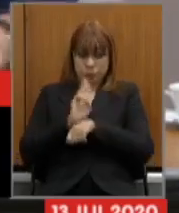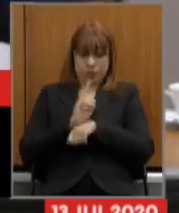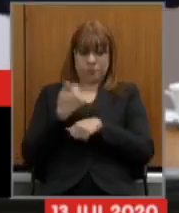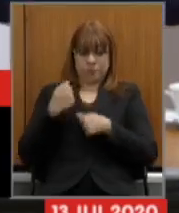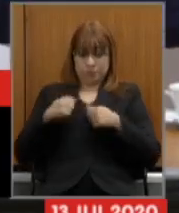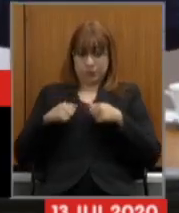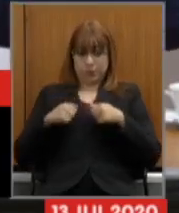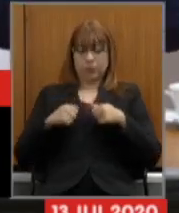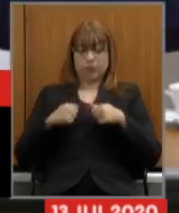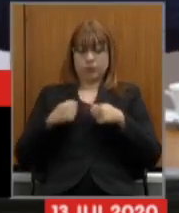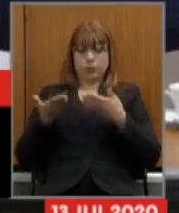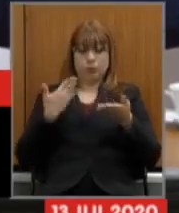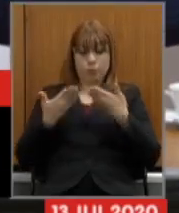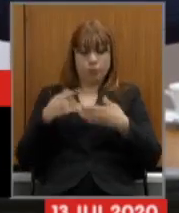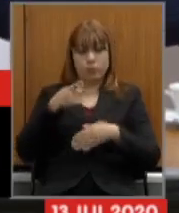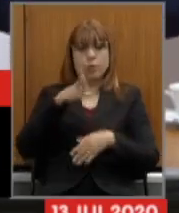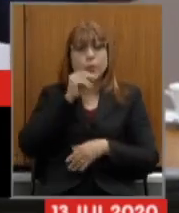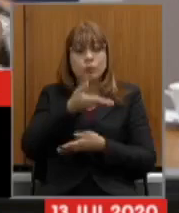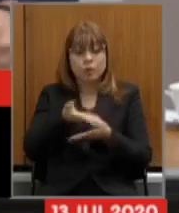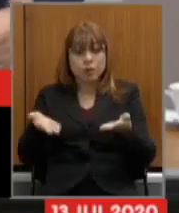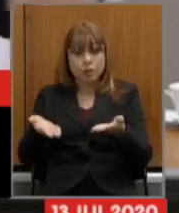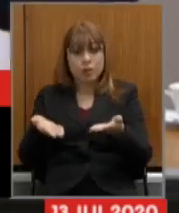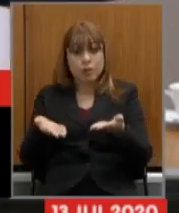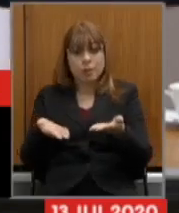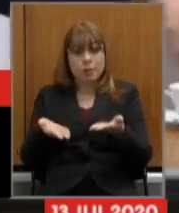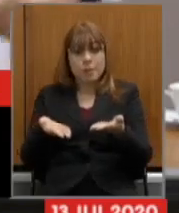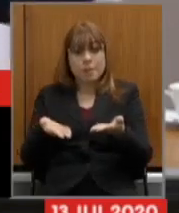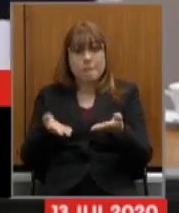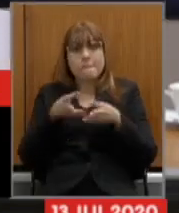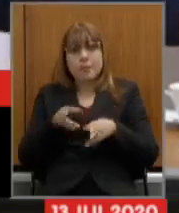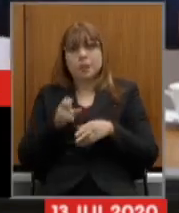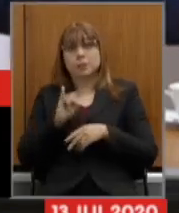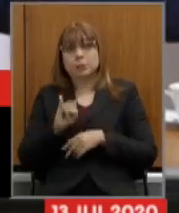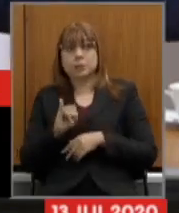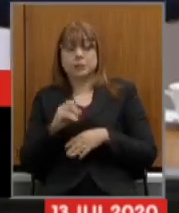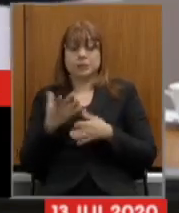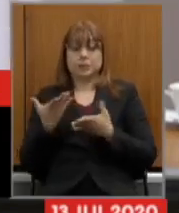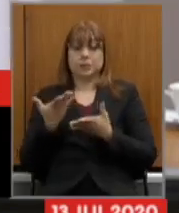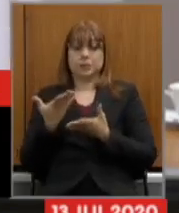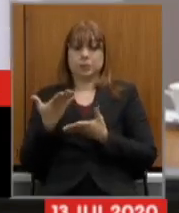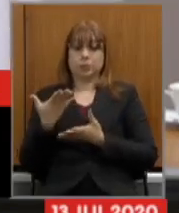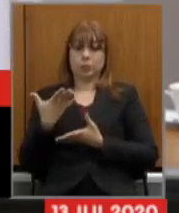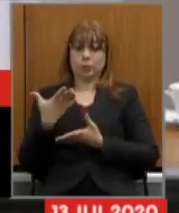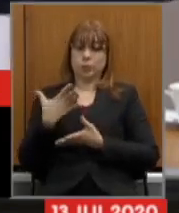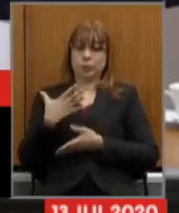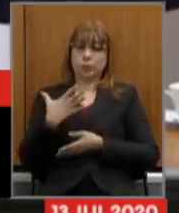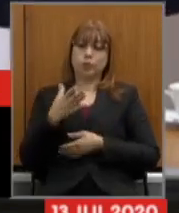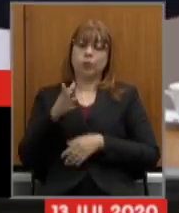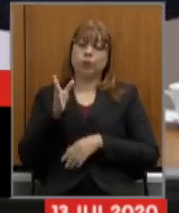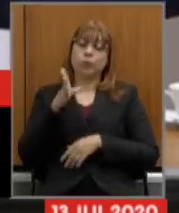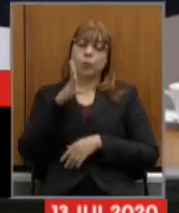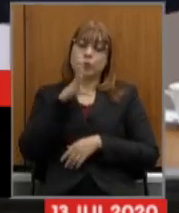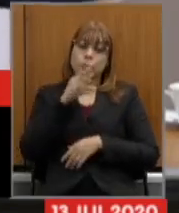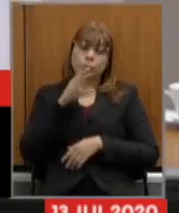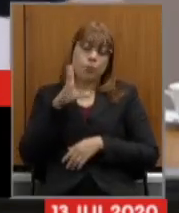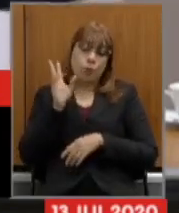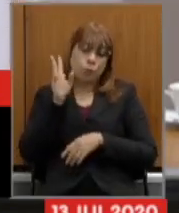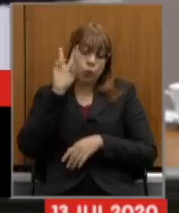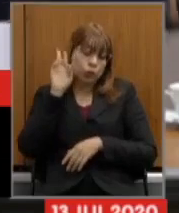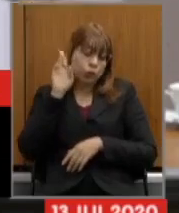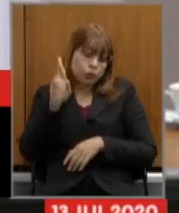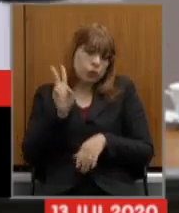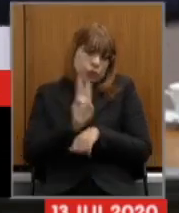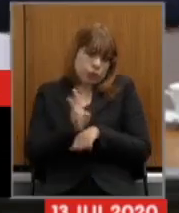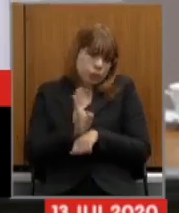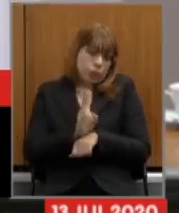quando o patrão discorda do empregado mesmo quando o patrão não gosta dos sindicatos que o representam governos